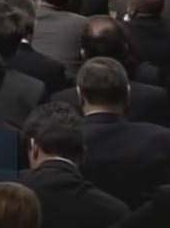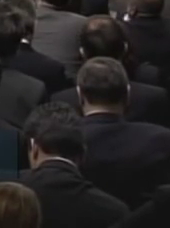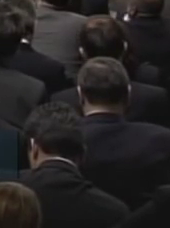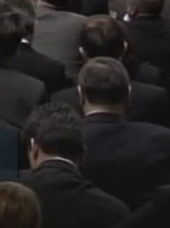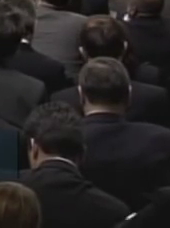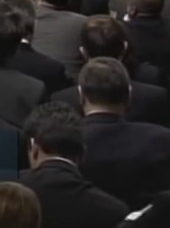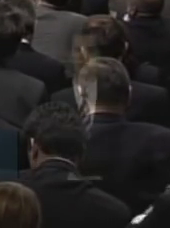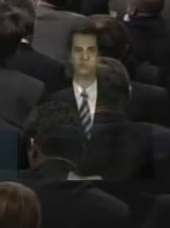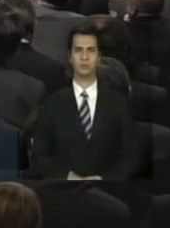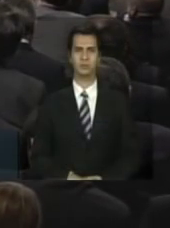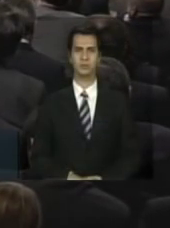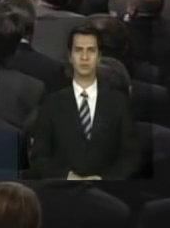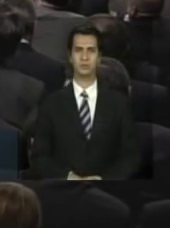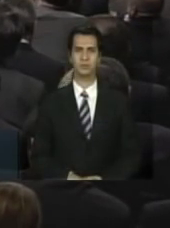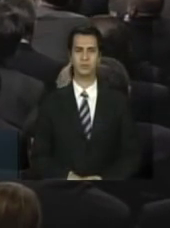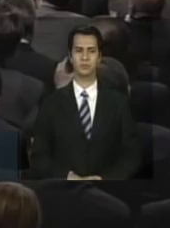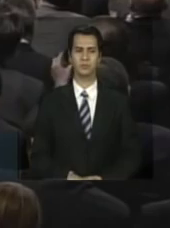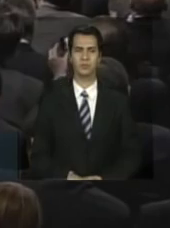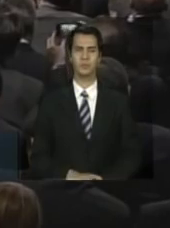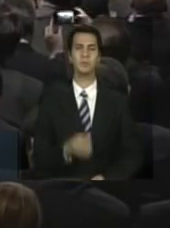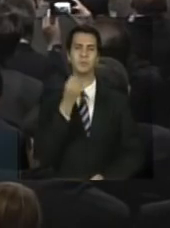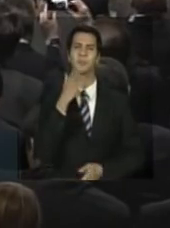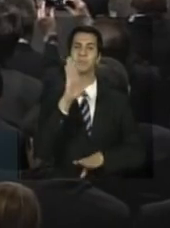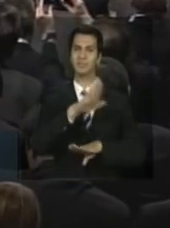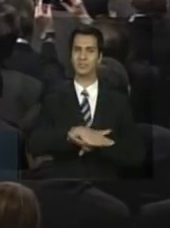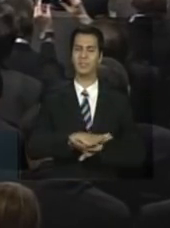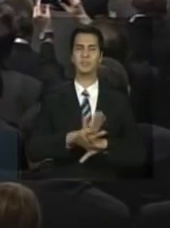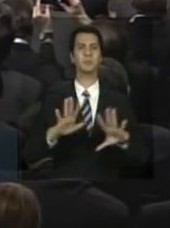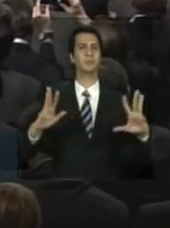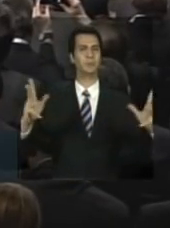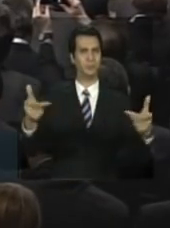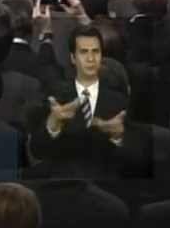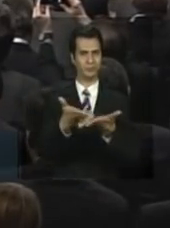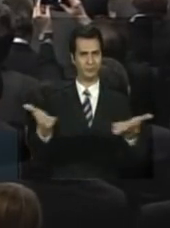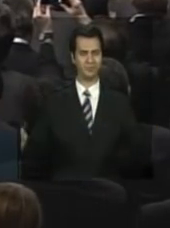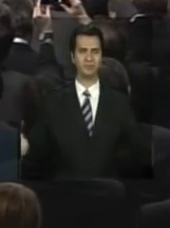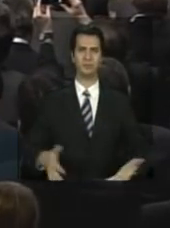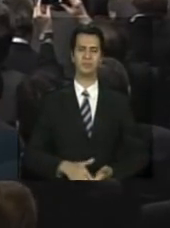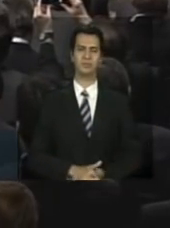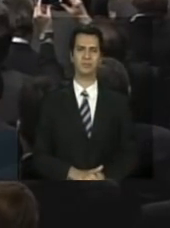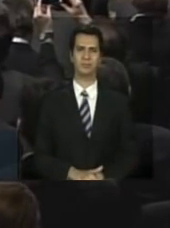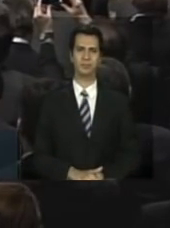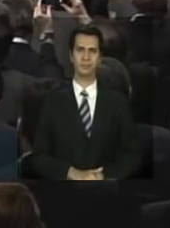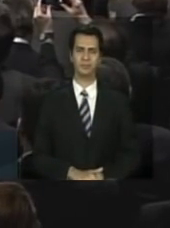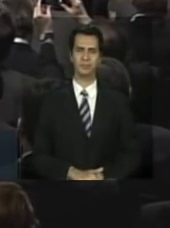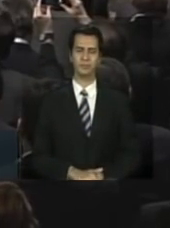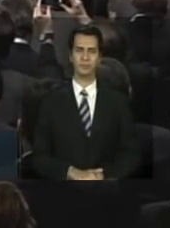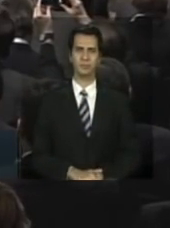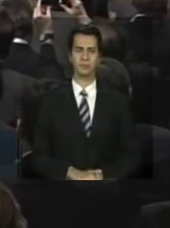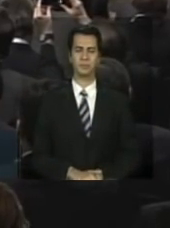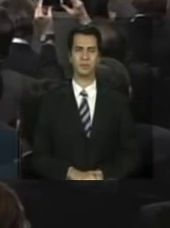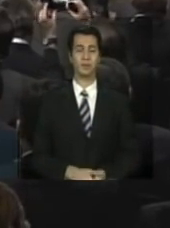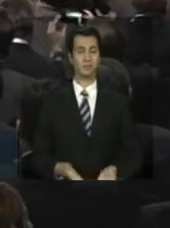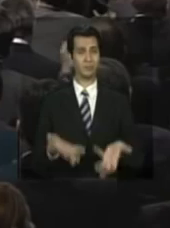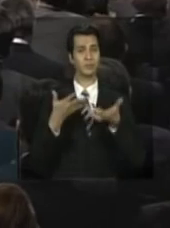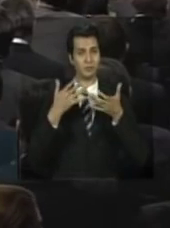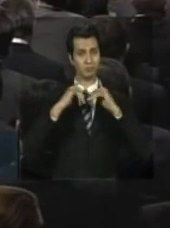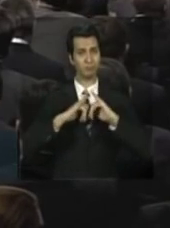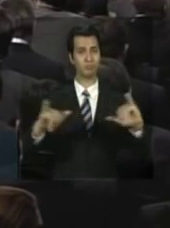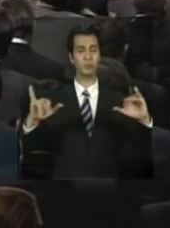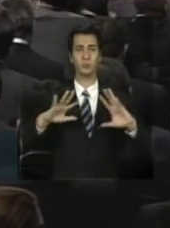Boa tarde a todos. Queria desejar a todos nós